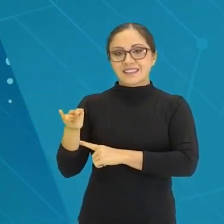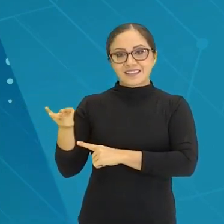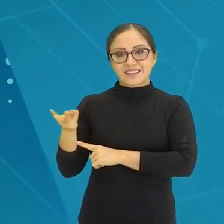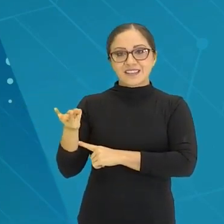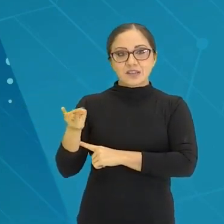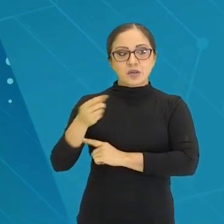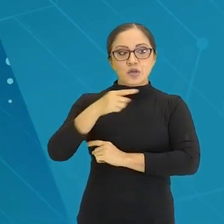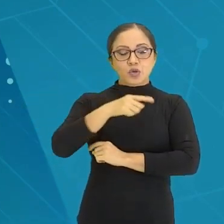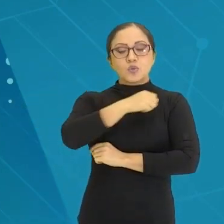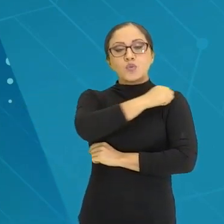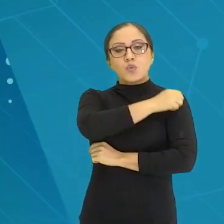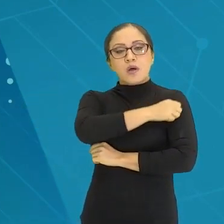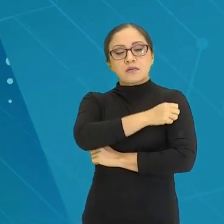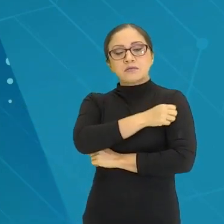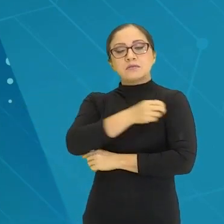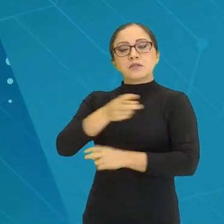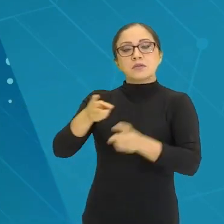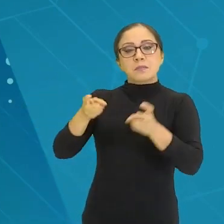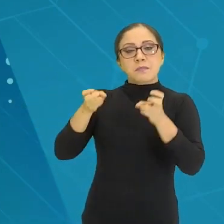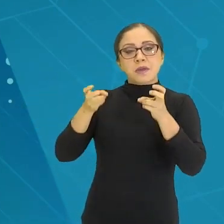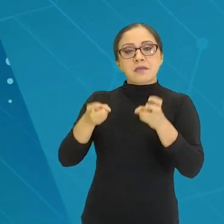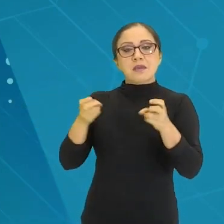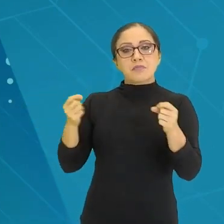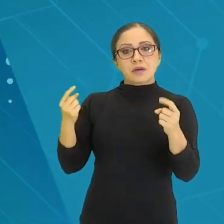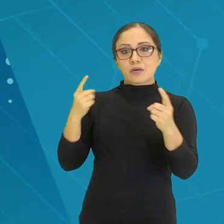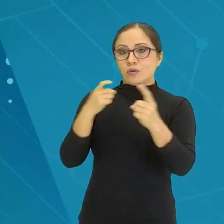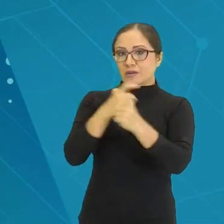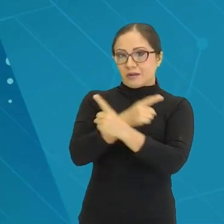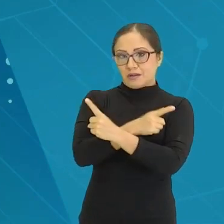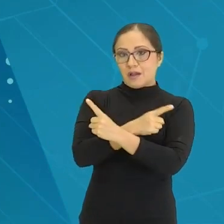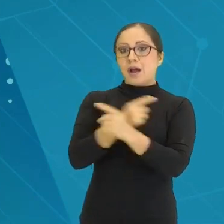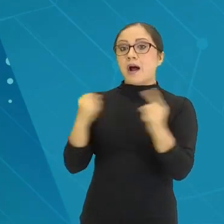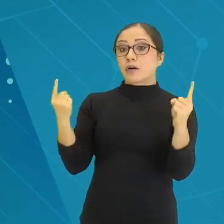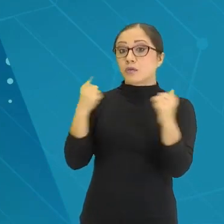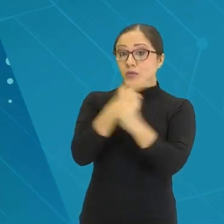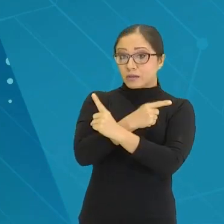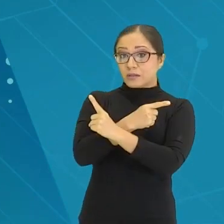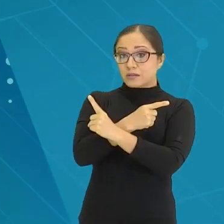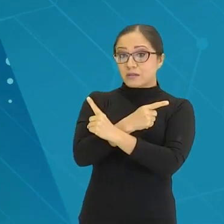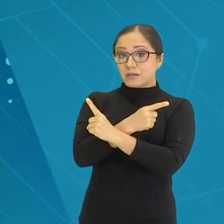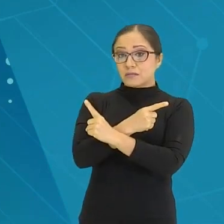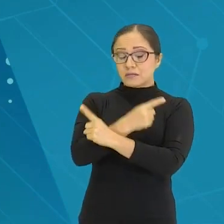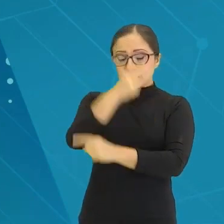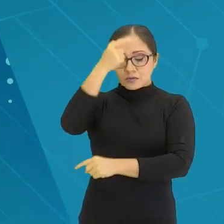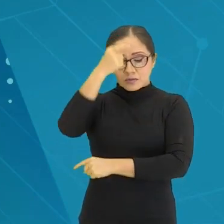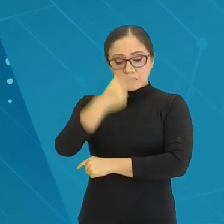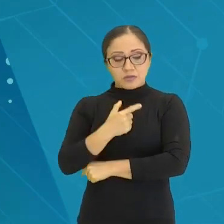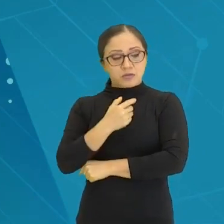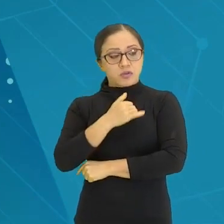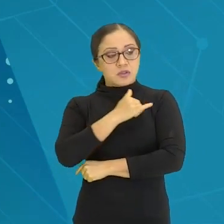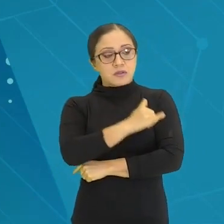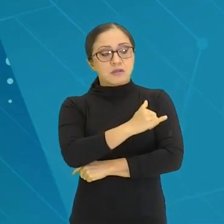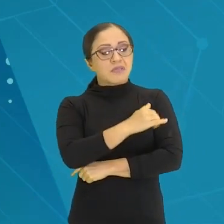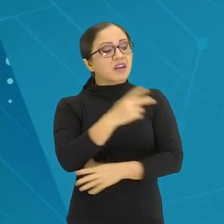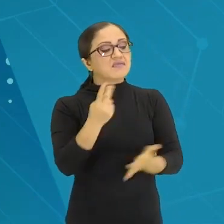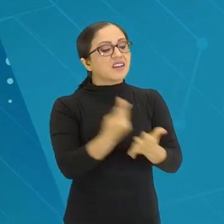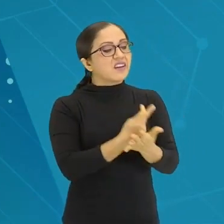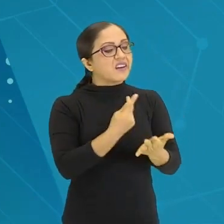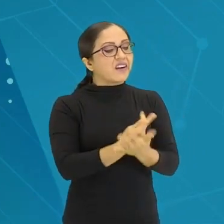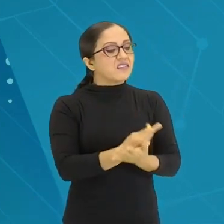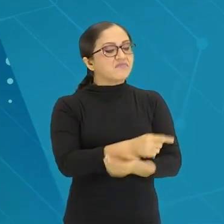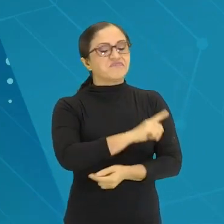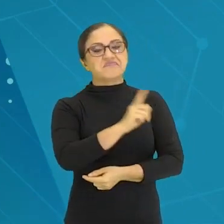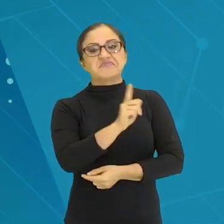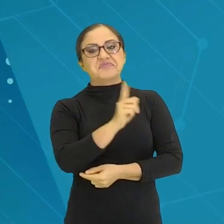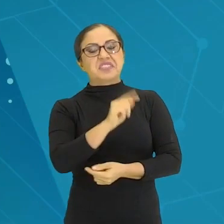perceba em contradição. Não sou eu que vou dizer que está errado. Não sou eu que direi assim, não é desse